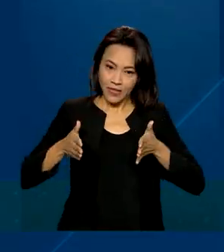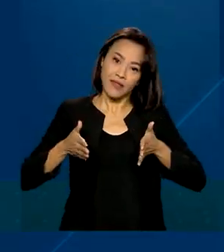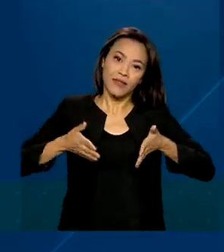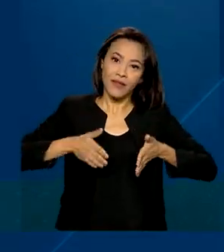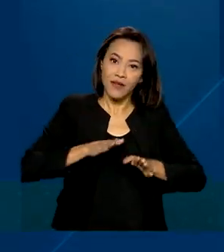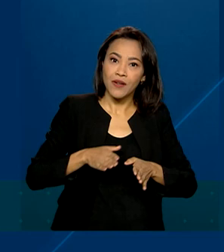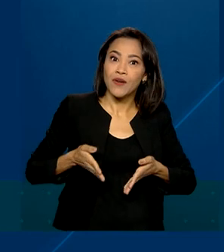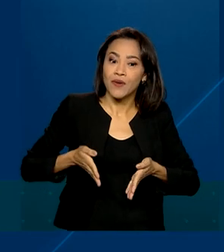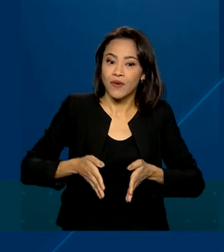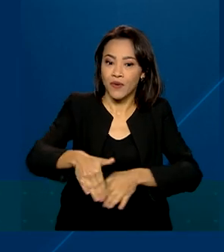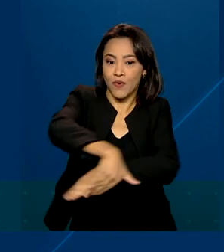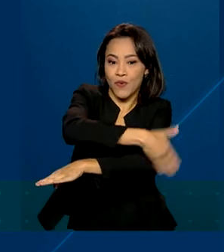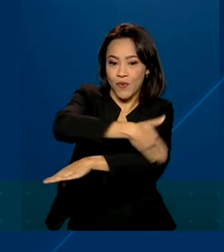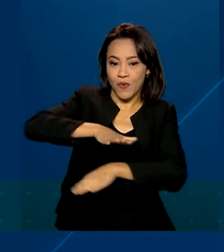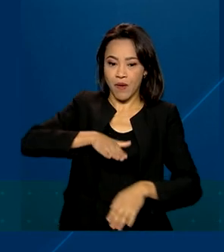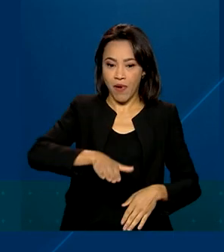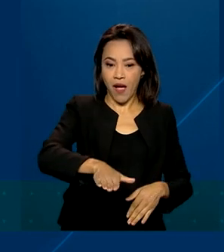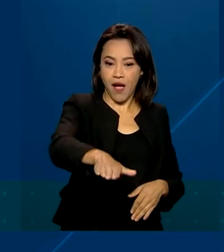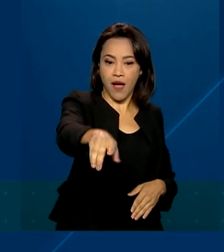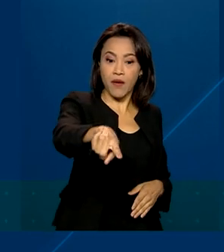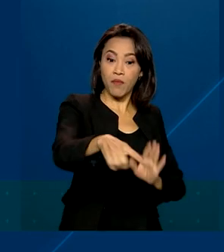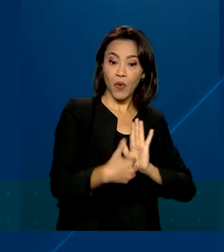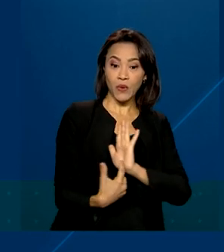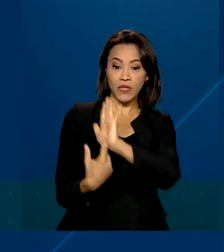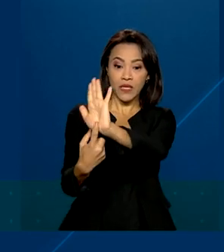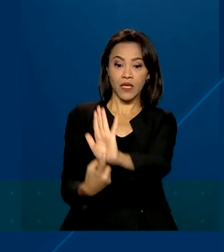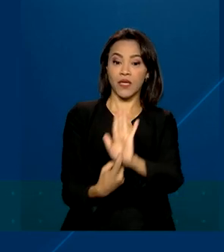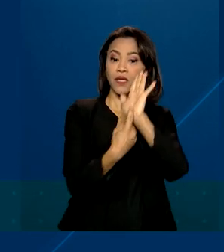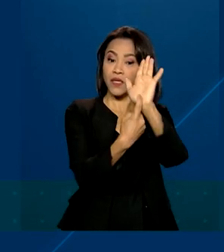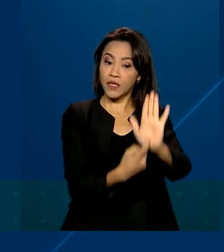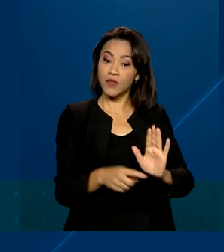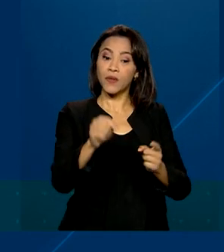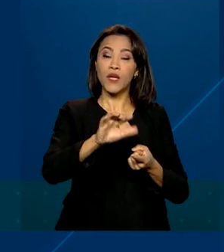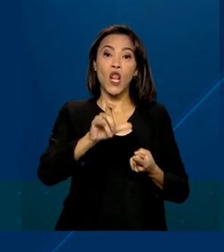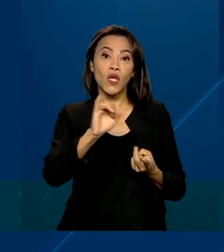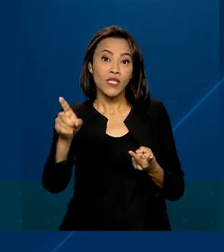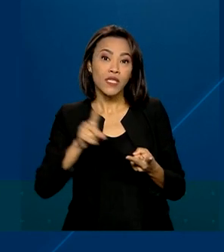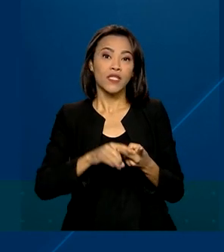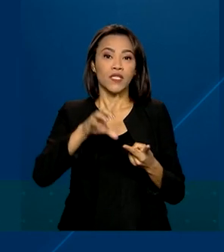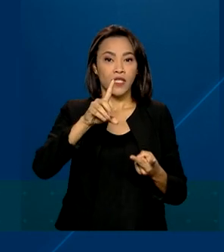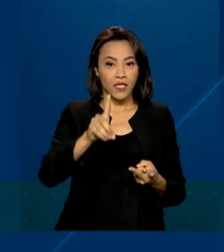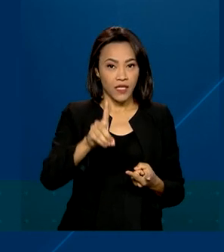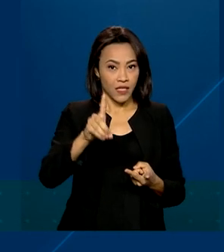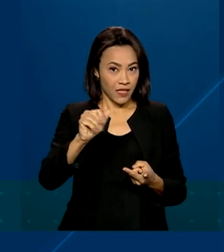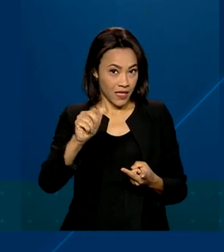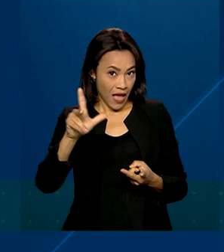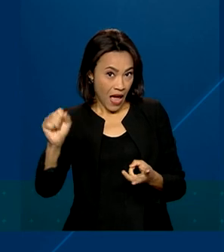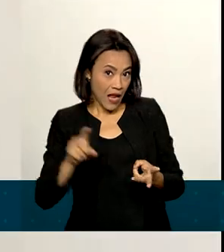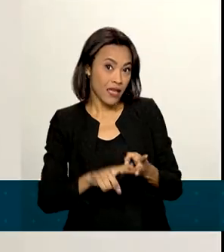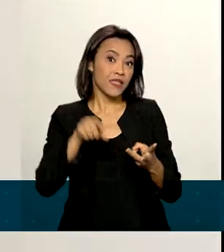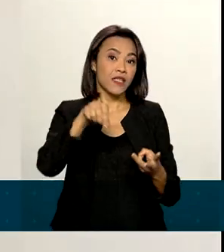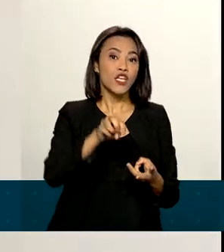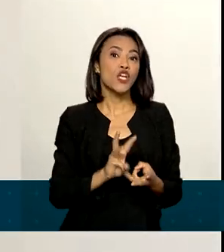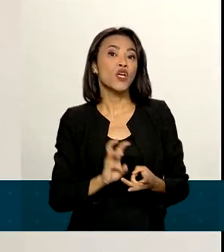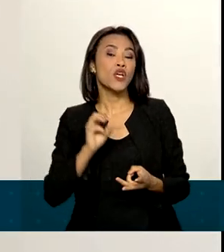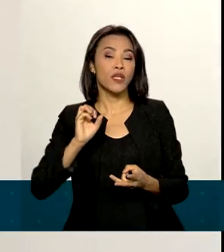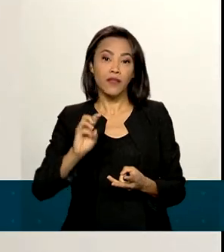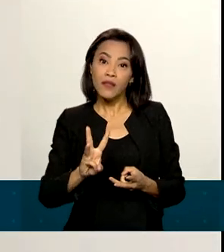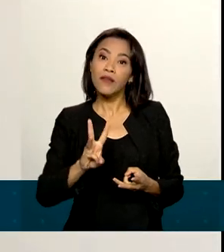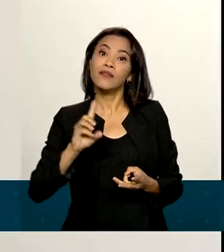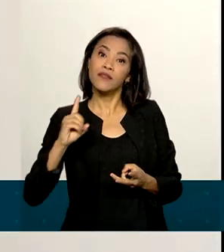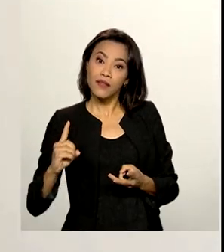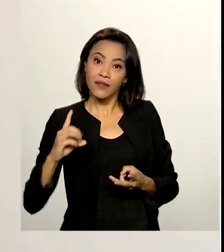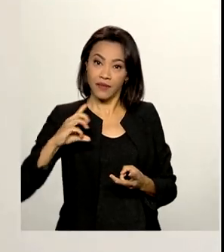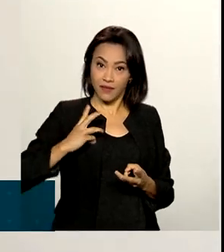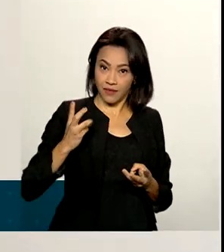dias, a agência também vai trabalhar a imagem do Brasil em Los Angeles, Dallas, Houston e Washington. Ao promover campanhas